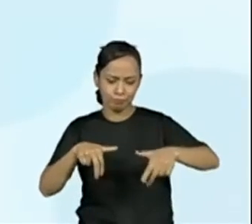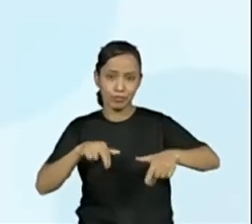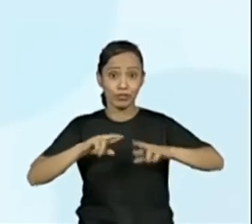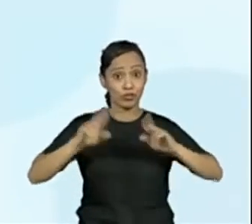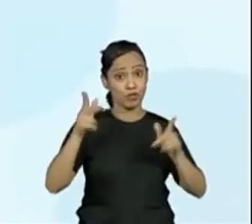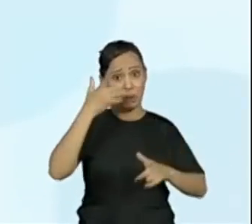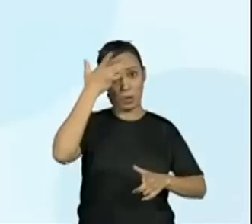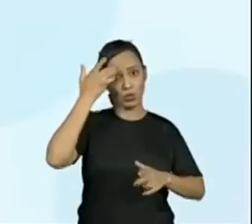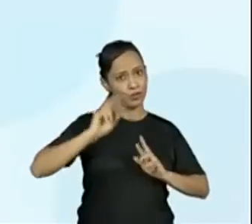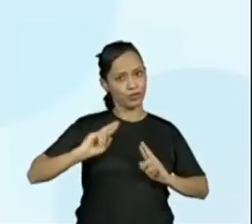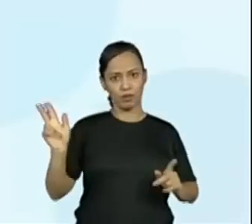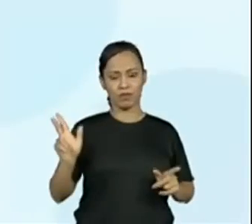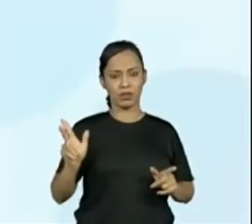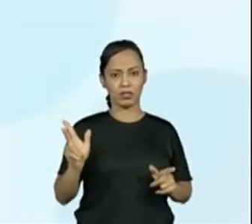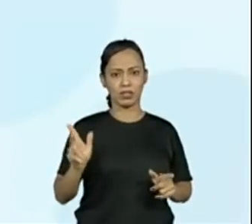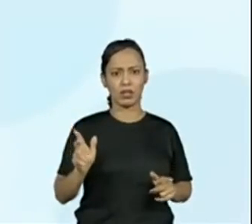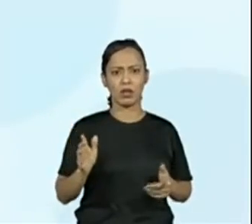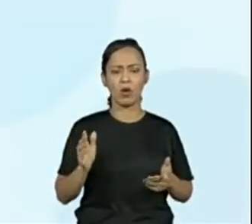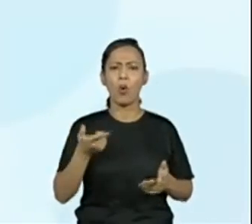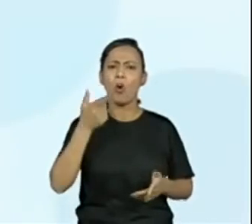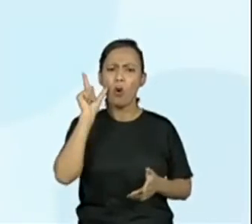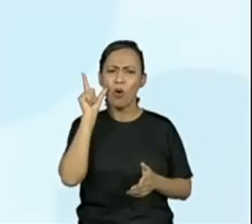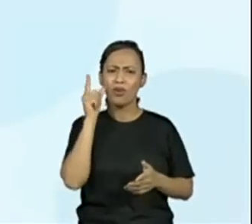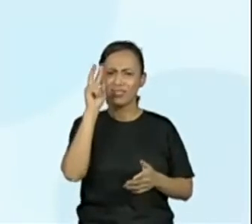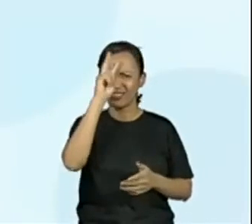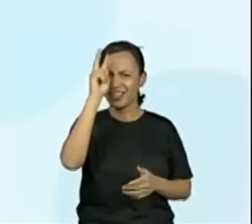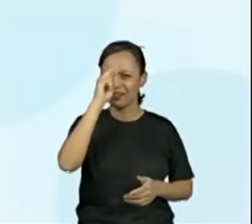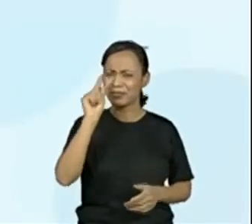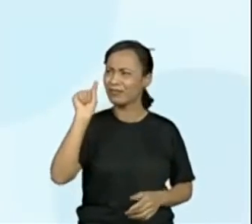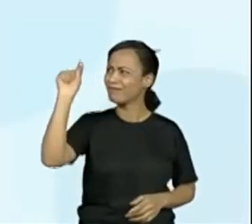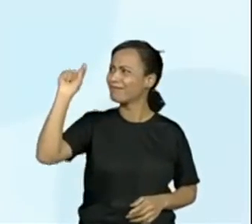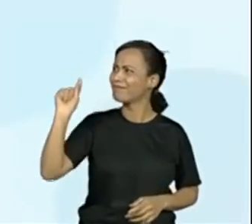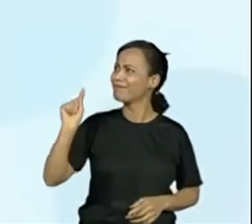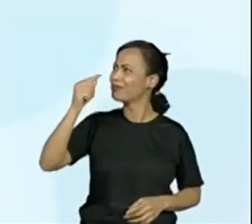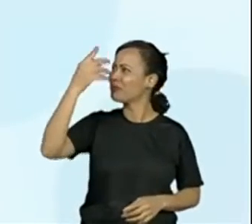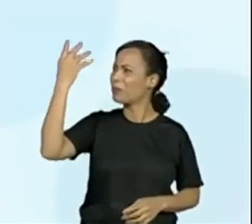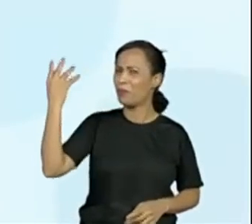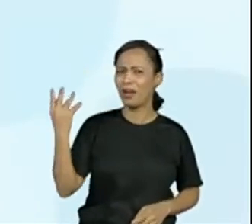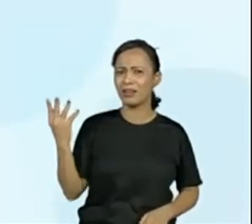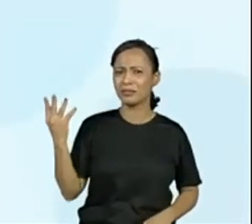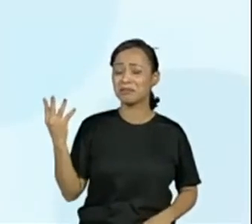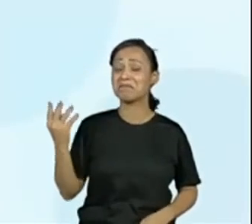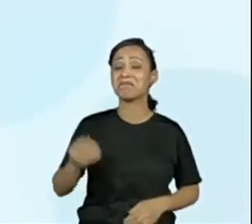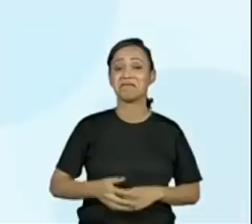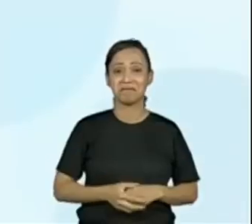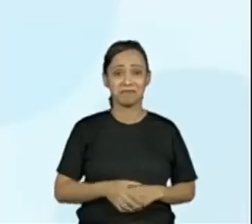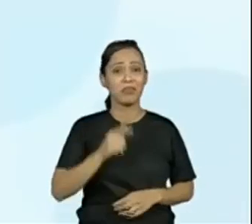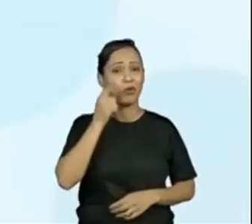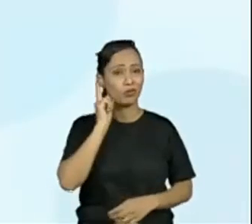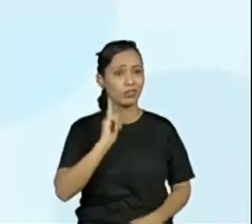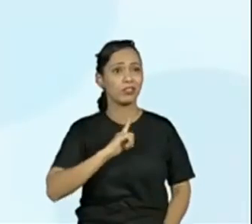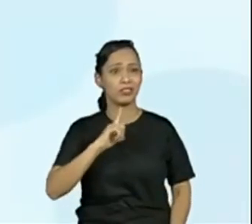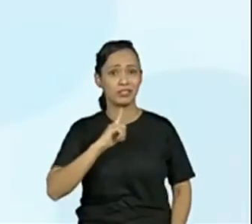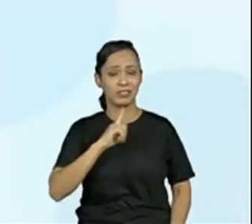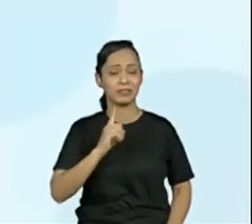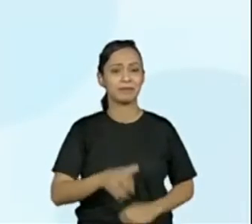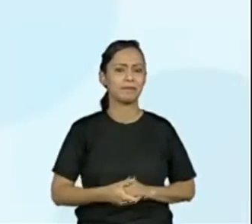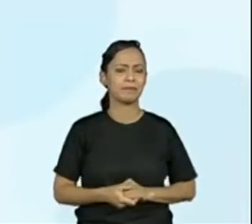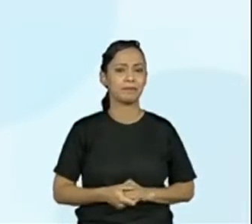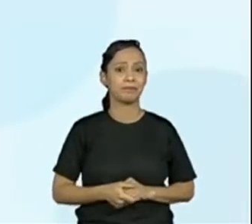aula de ontem. E tem outros que não apareceram ontem, mas estão presentes hoje, não é? Sim, sim.